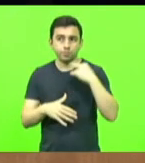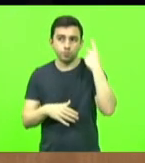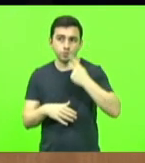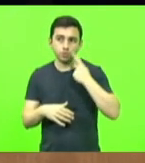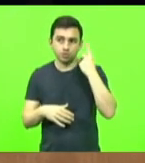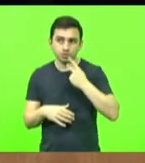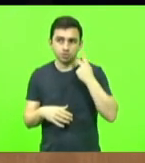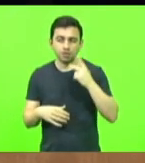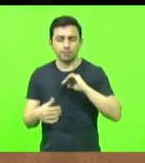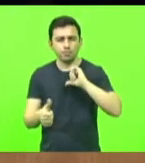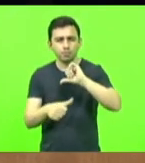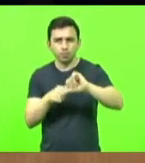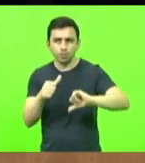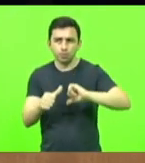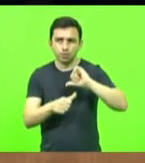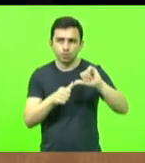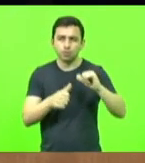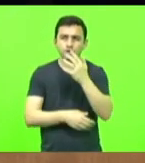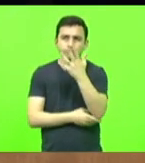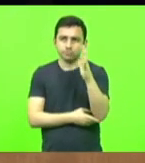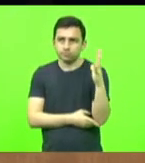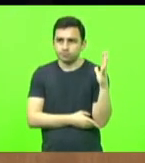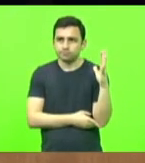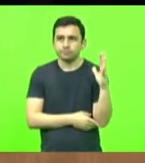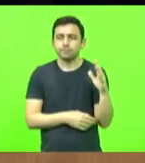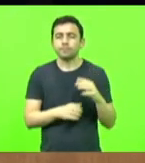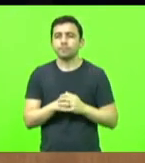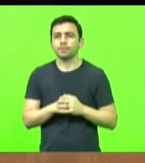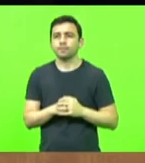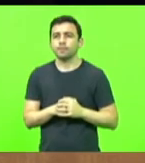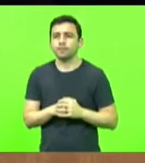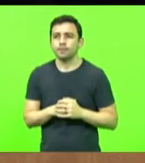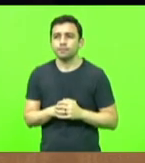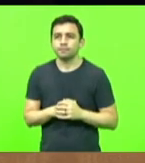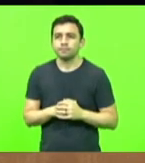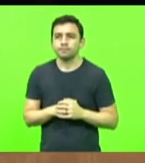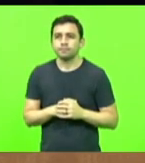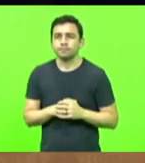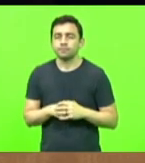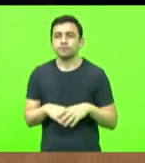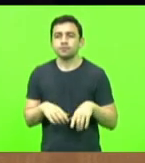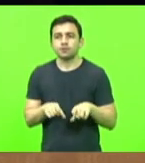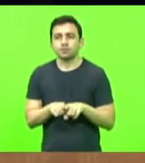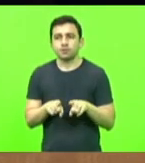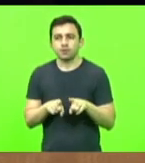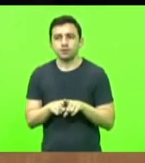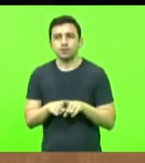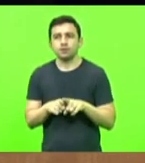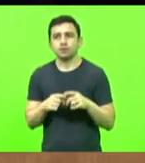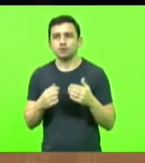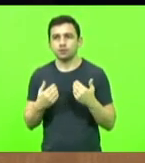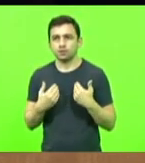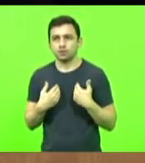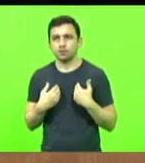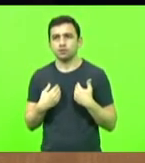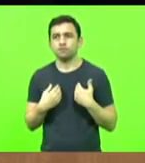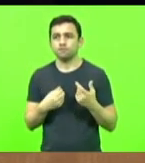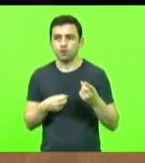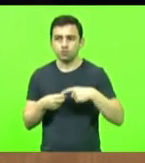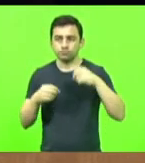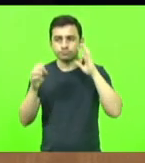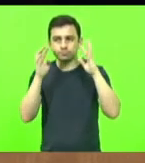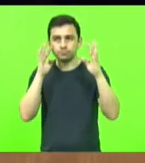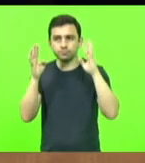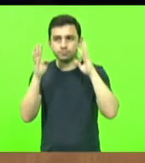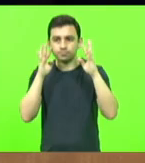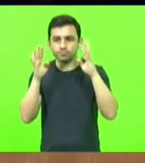das mudanças climáticas e dos fenômenos climáticos e retorno ao meu raciocínio.